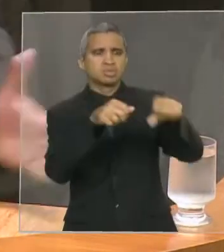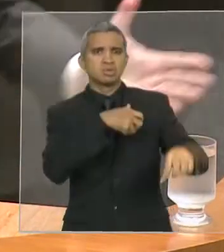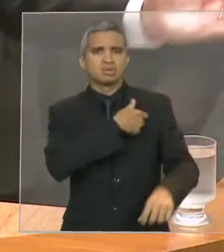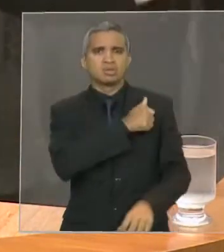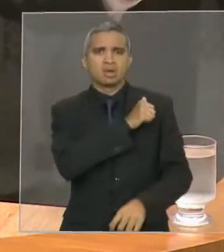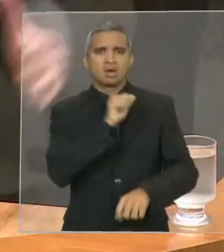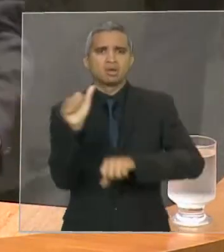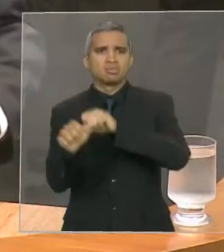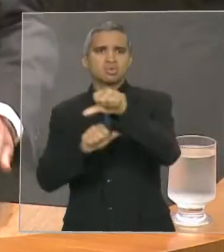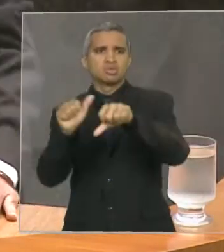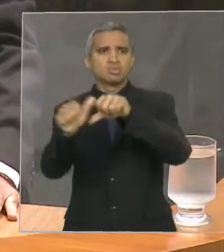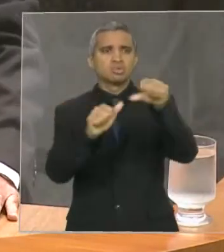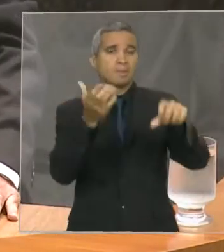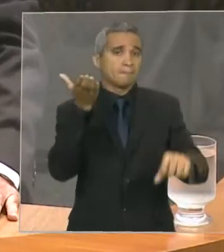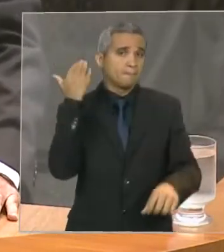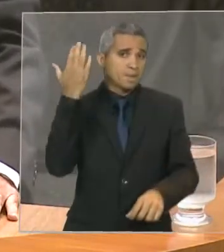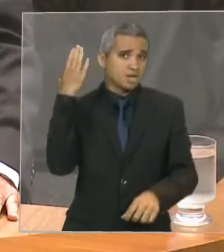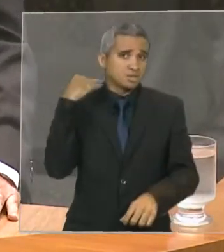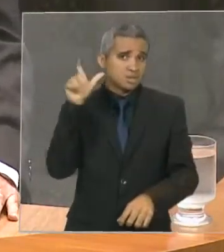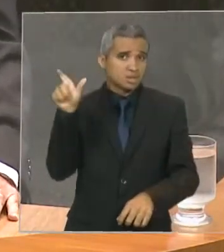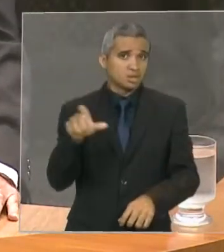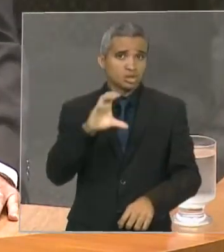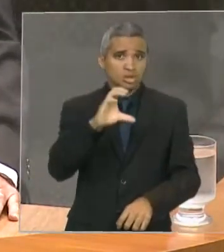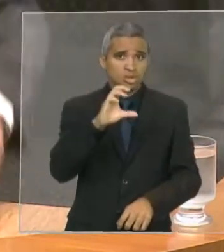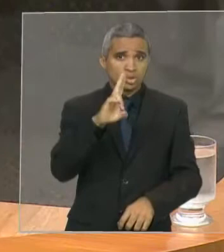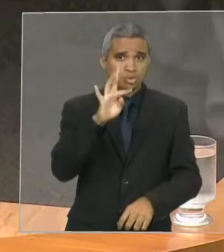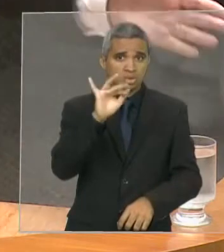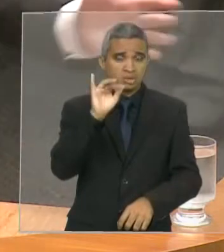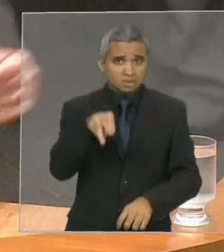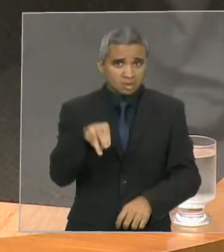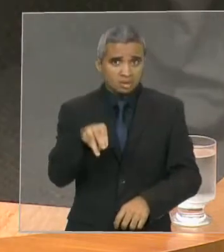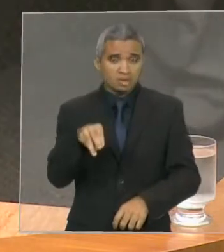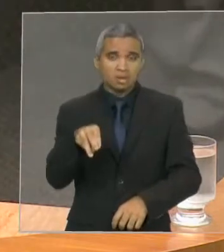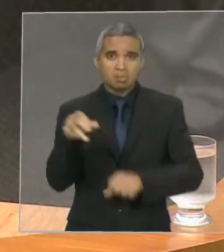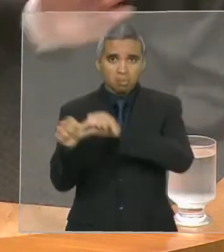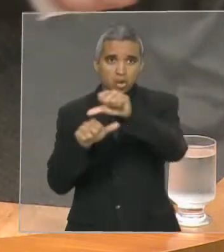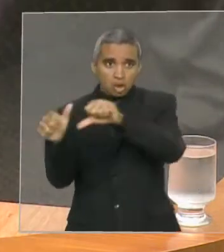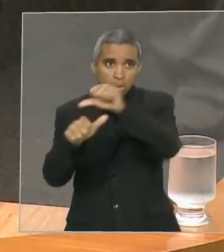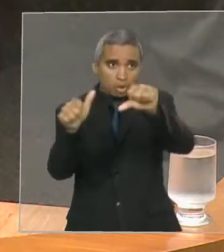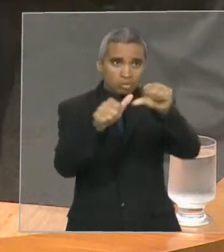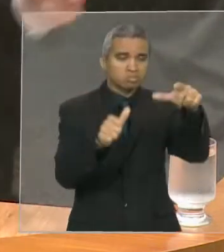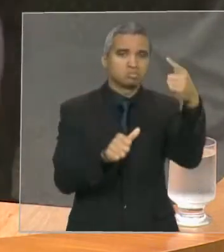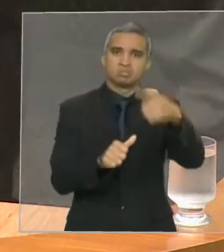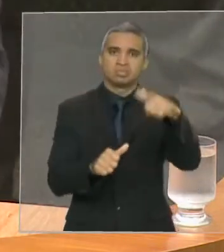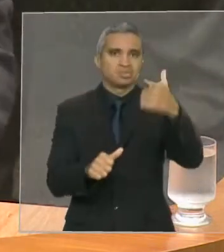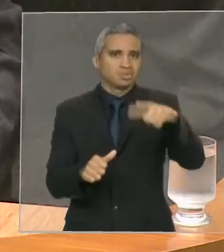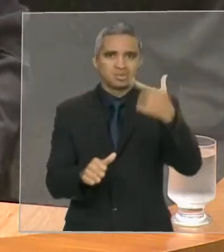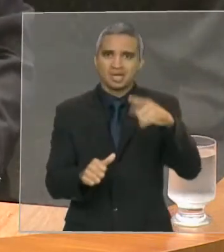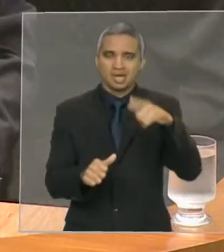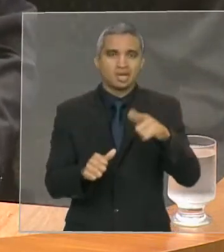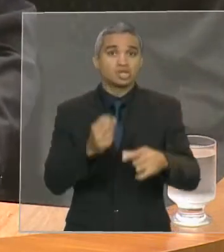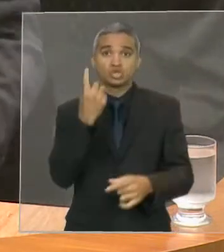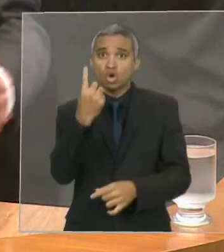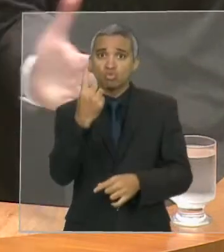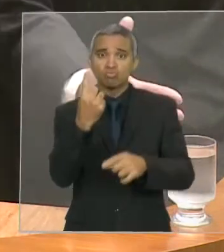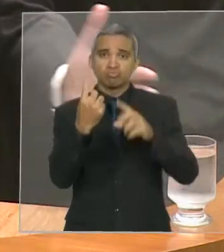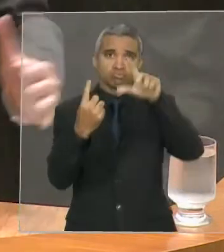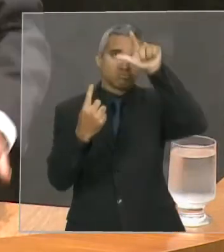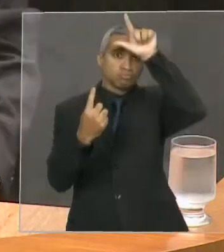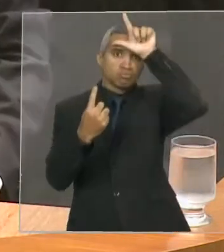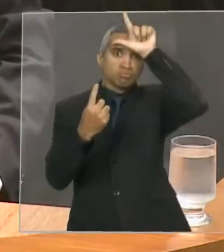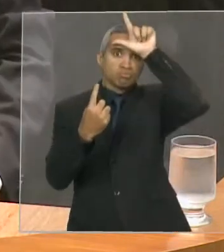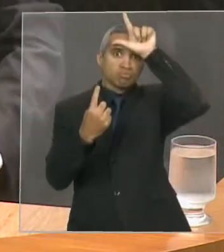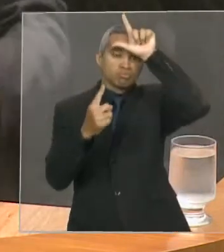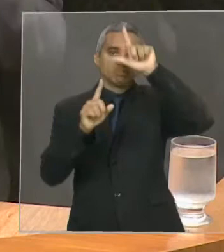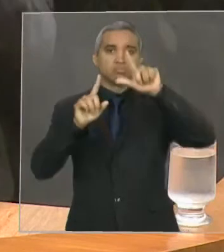No tempo do Coutinho não acontecia isso. Tinha um comando único ali, ele tinha liderança no grupo, agora toda hora muda o delegado. Pior do que